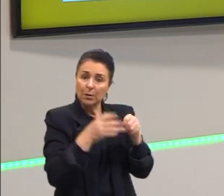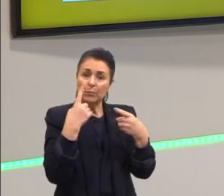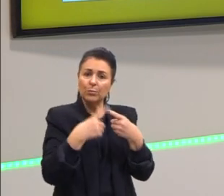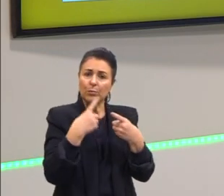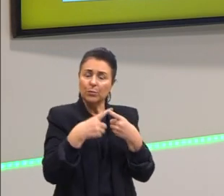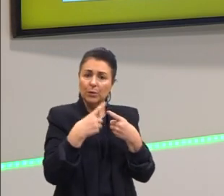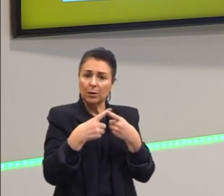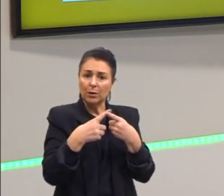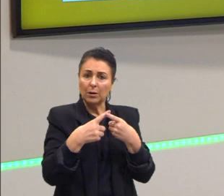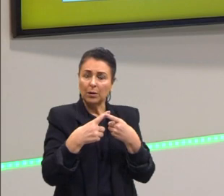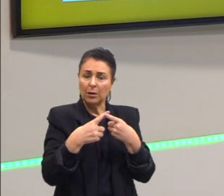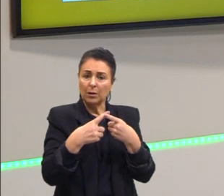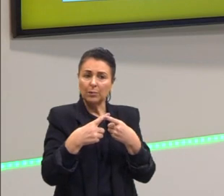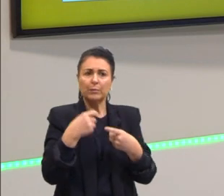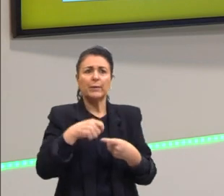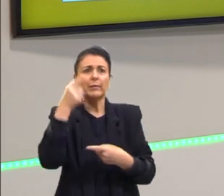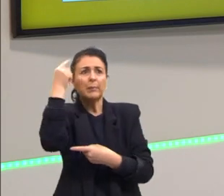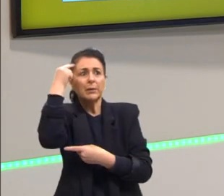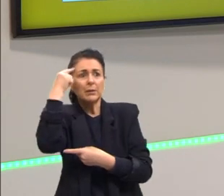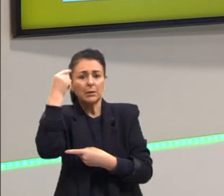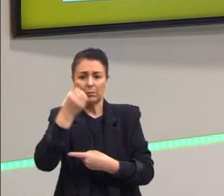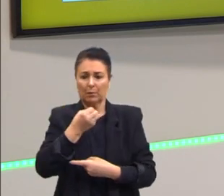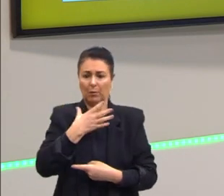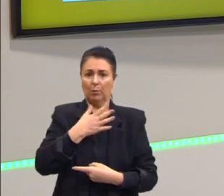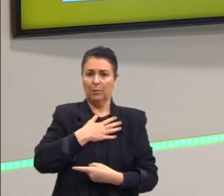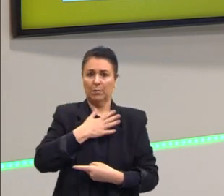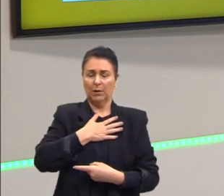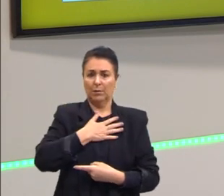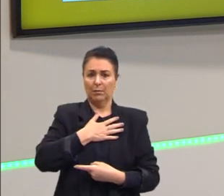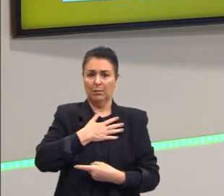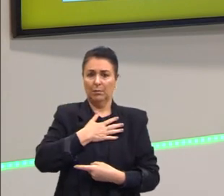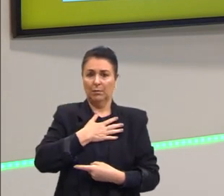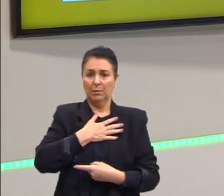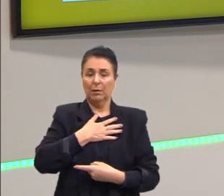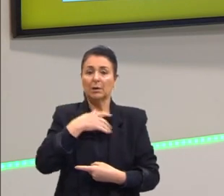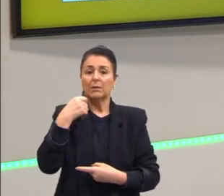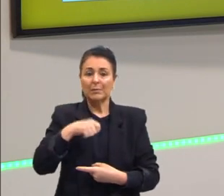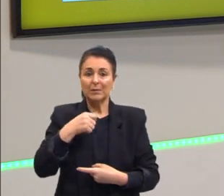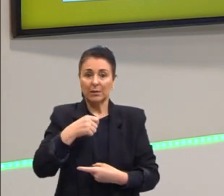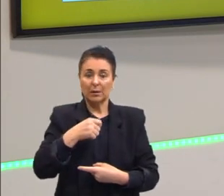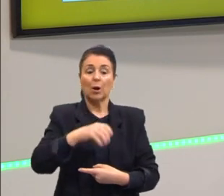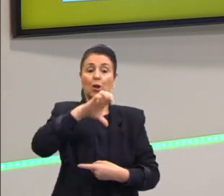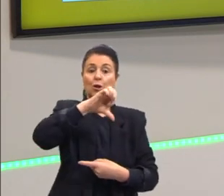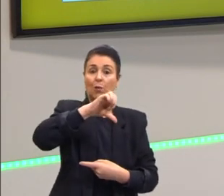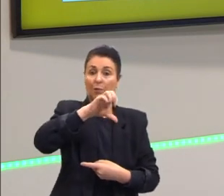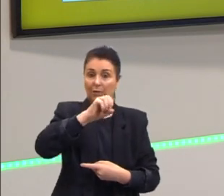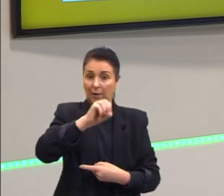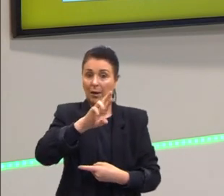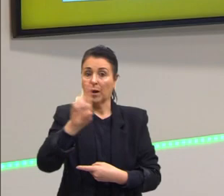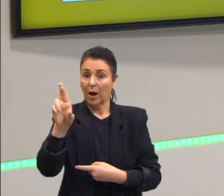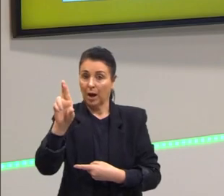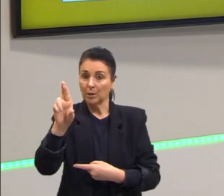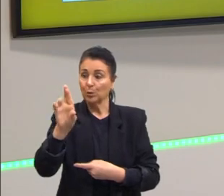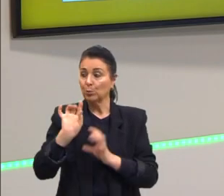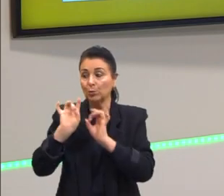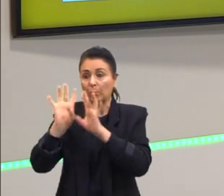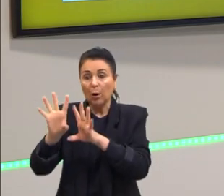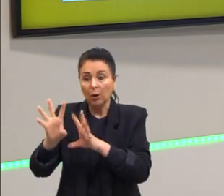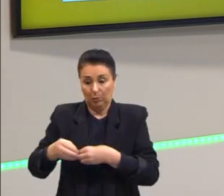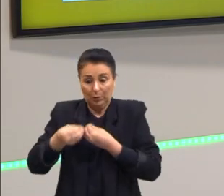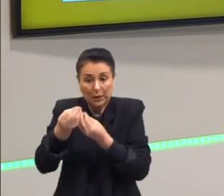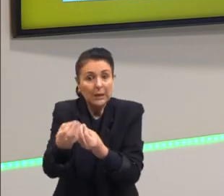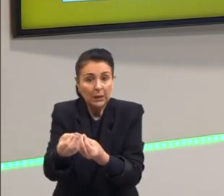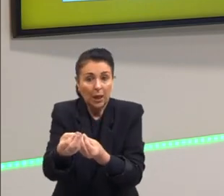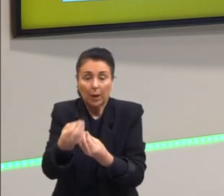Não deve estar pensando num benefício, numa outra causa. Não, ele deve dar os 90 reais e os tomates, porque isso é o correto.